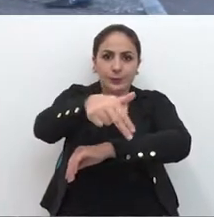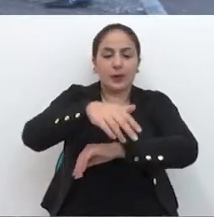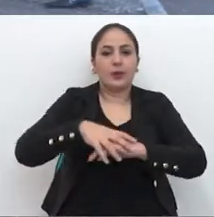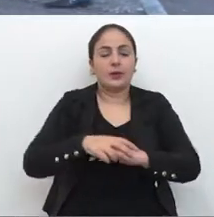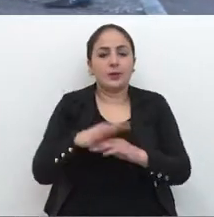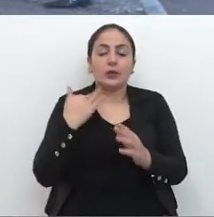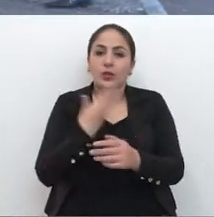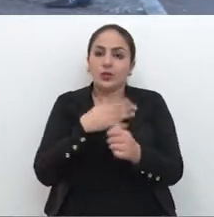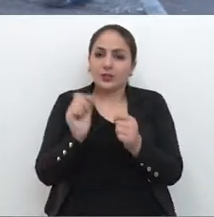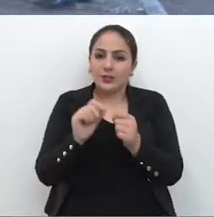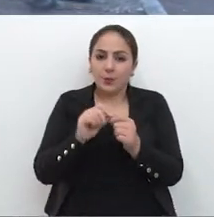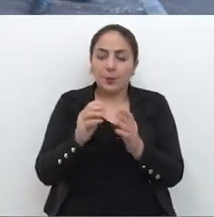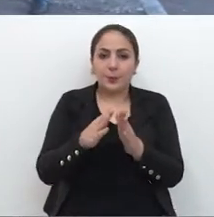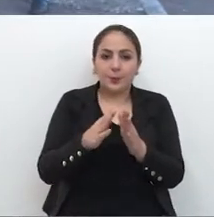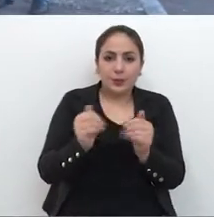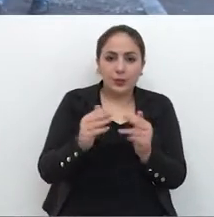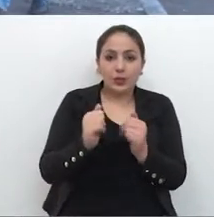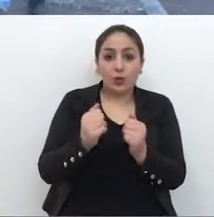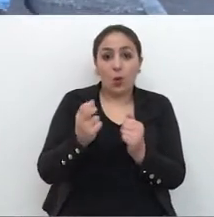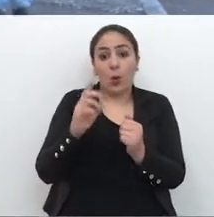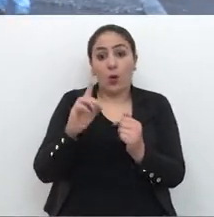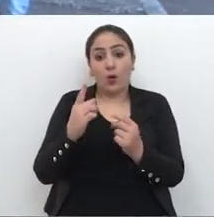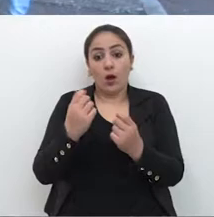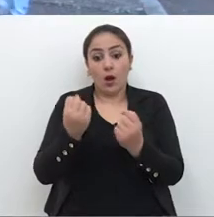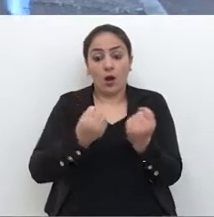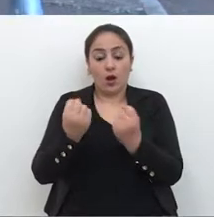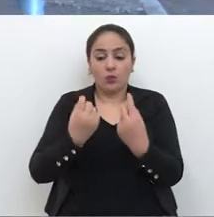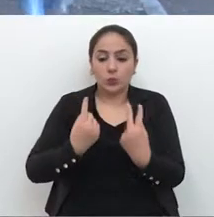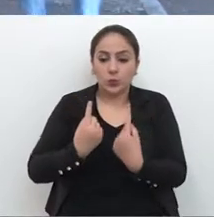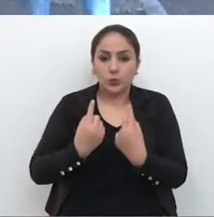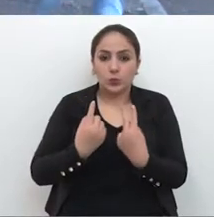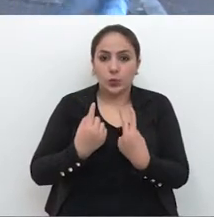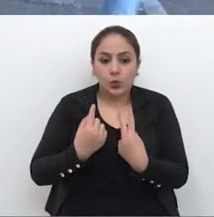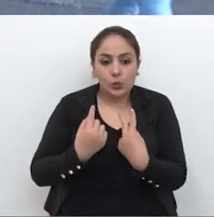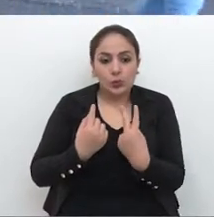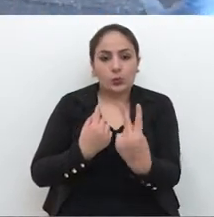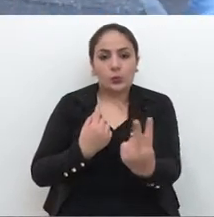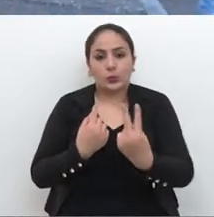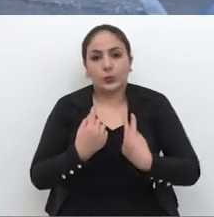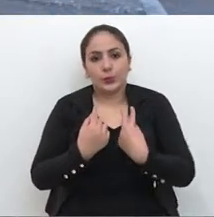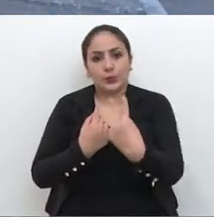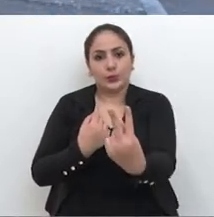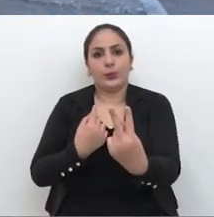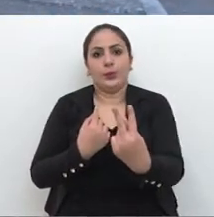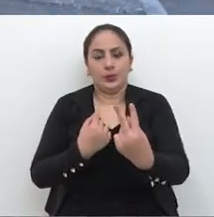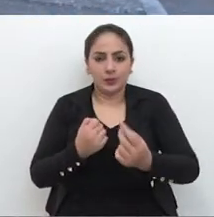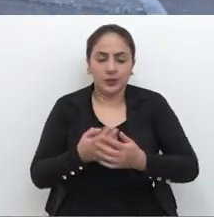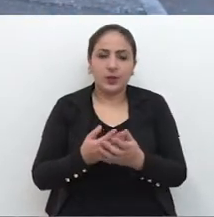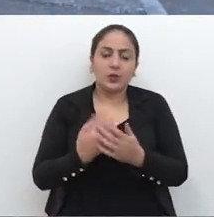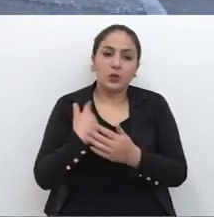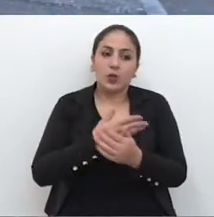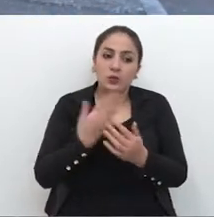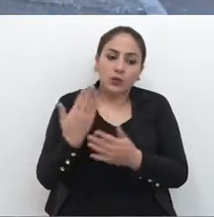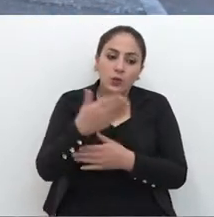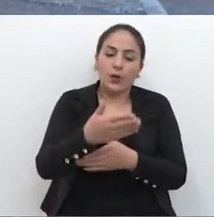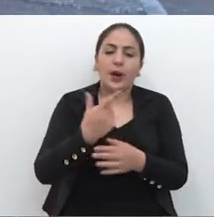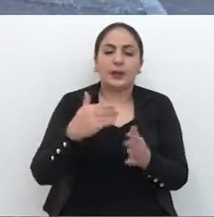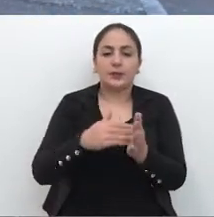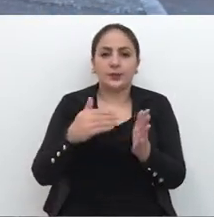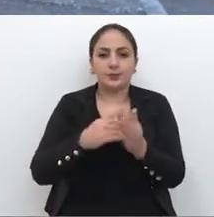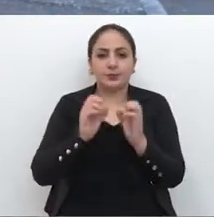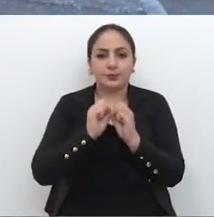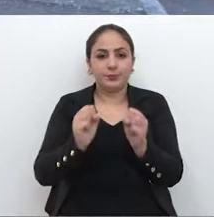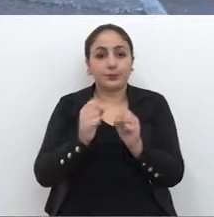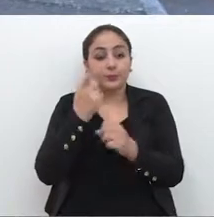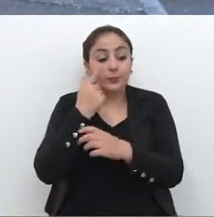uma mão única, a gente solicitou tudo o problema, e daí levou até o secretário, e fez um pedido para ele acompanhar nós,